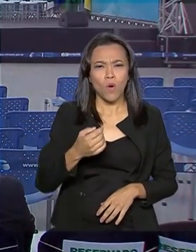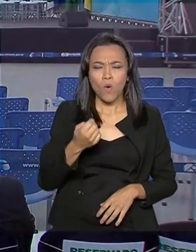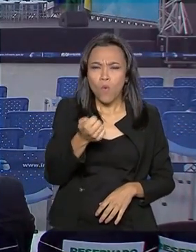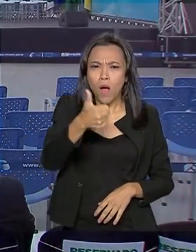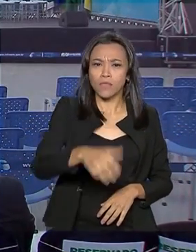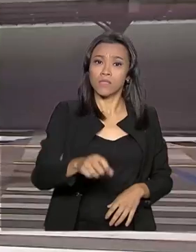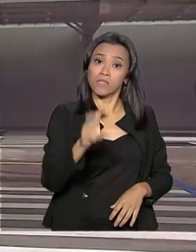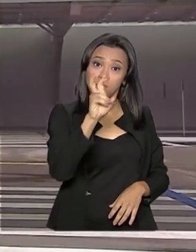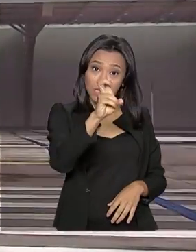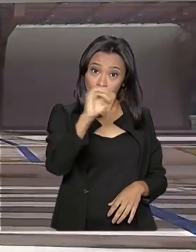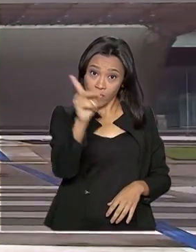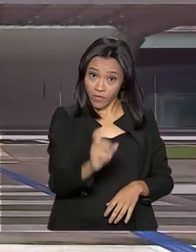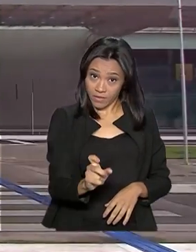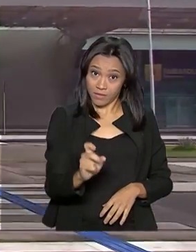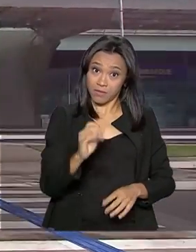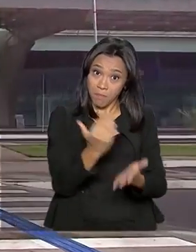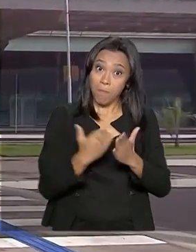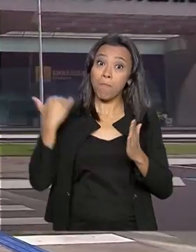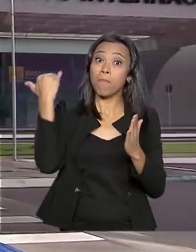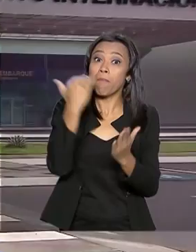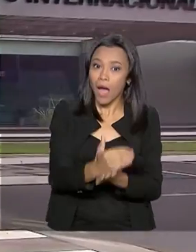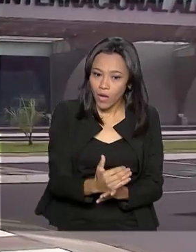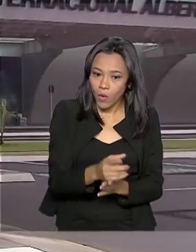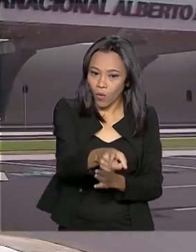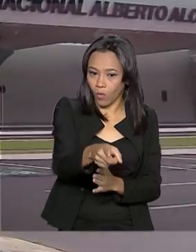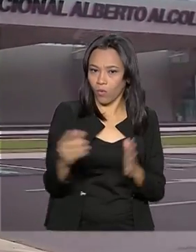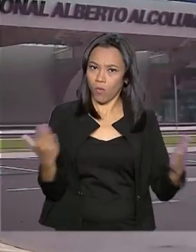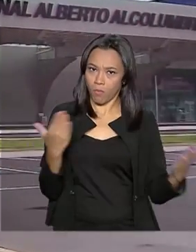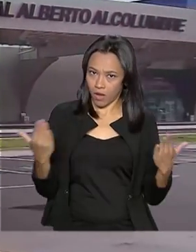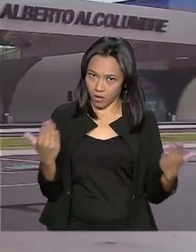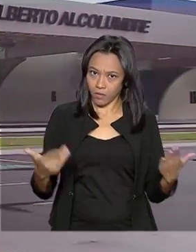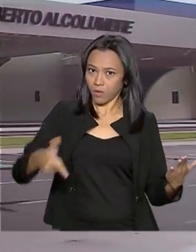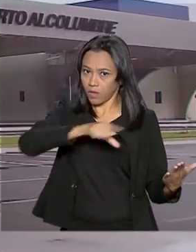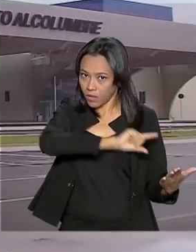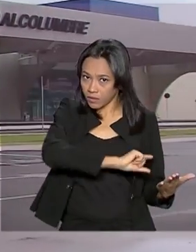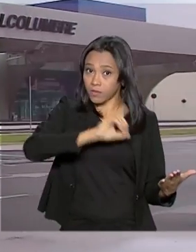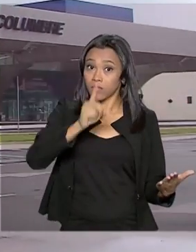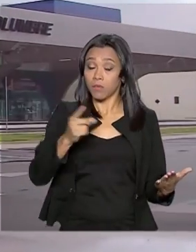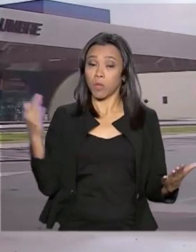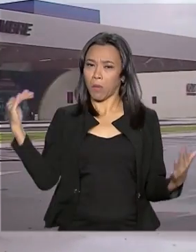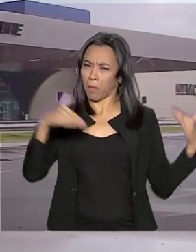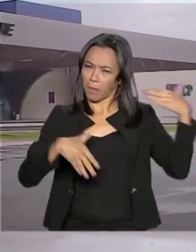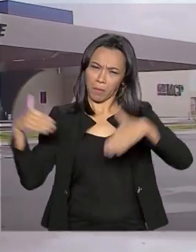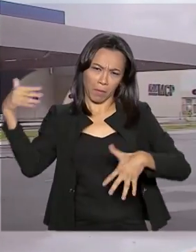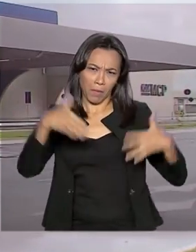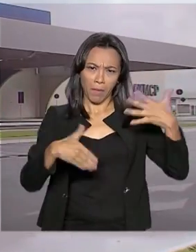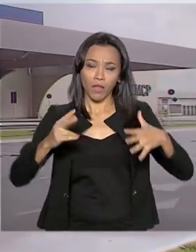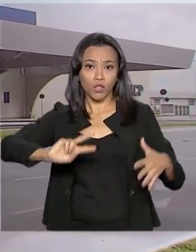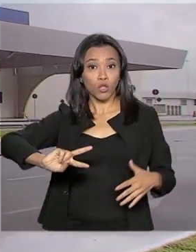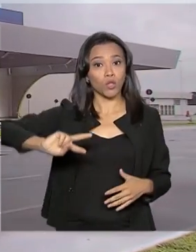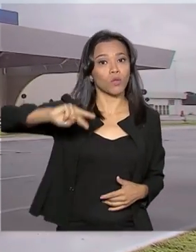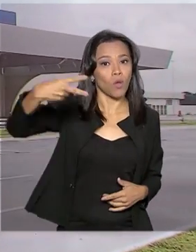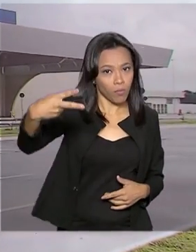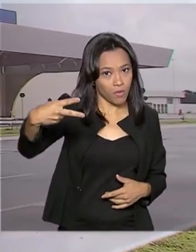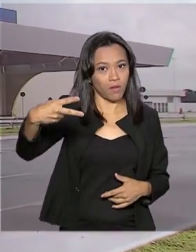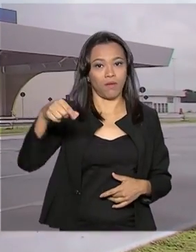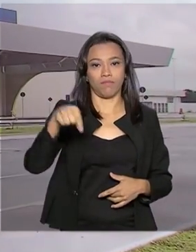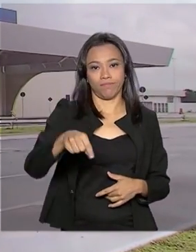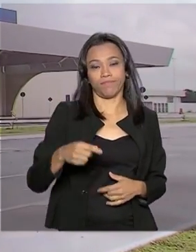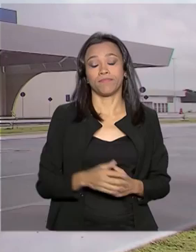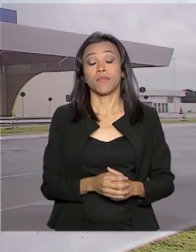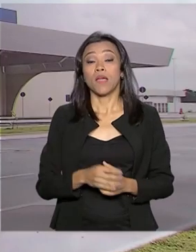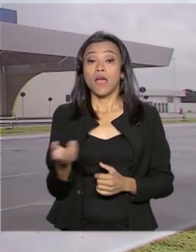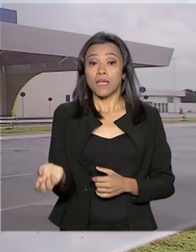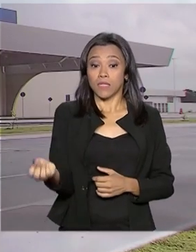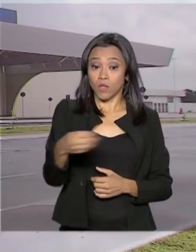maior que o anterior. E pode receber até 5 milhões de passageiros por ano, o dobro da capacidade do antigo aeroporto.